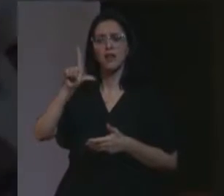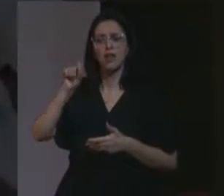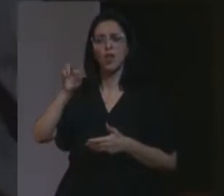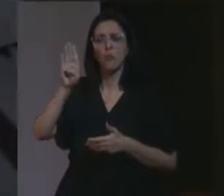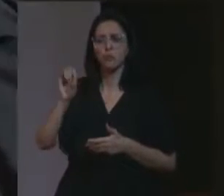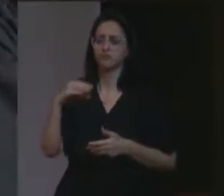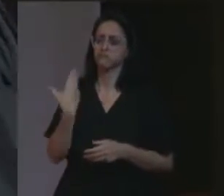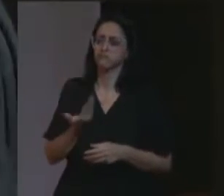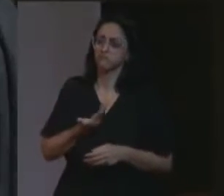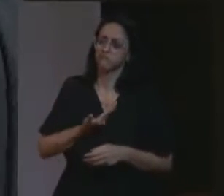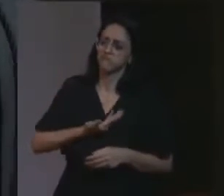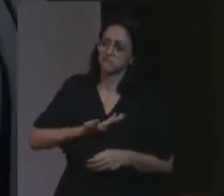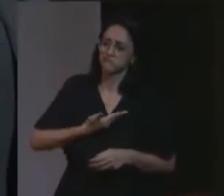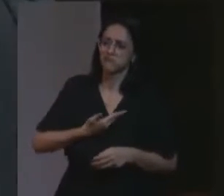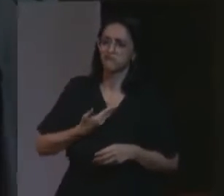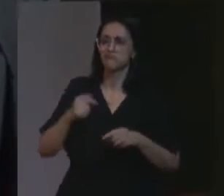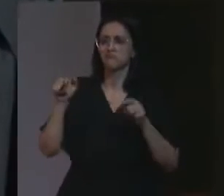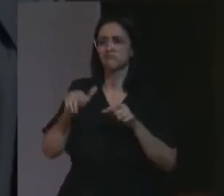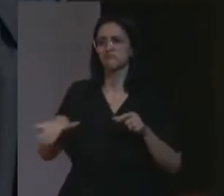colega de BC Crim,